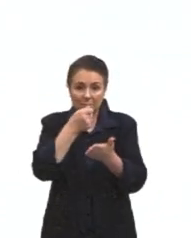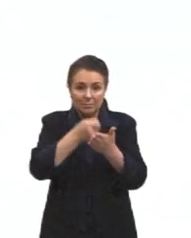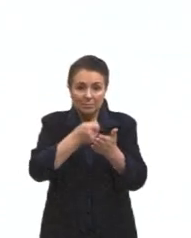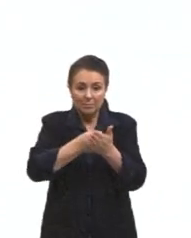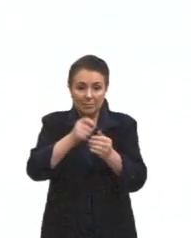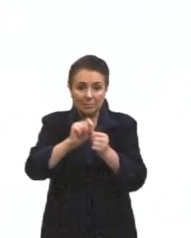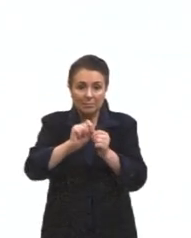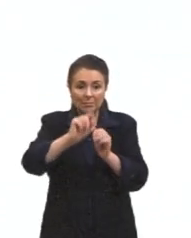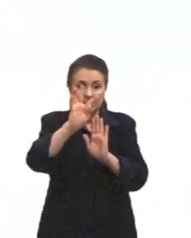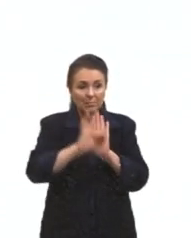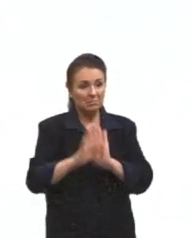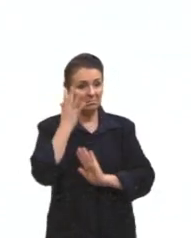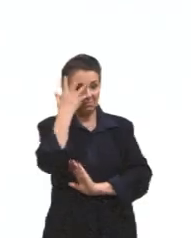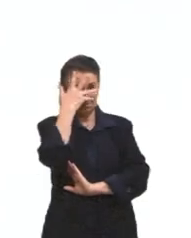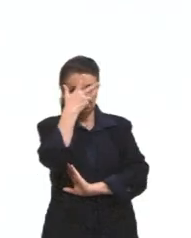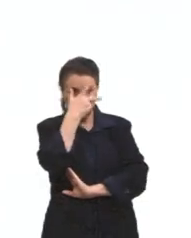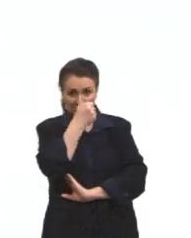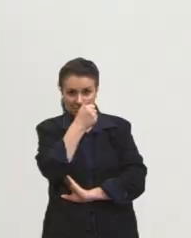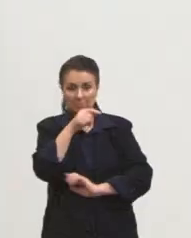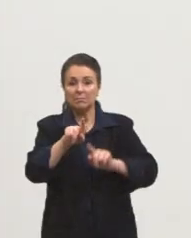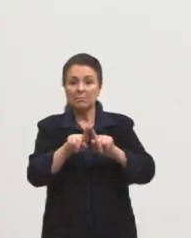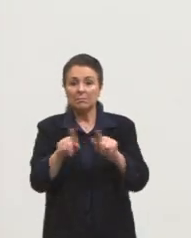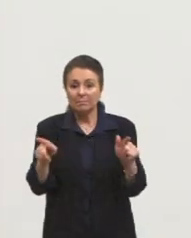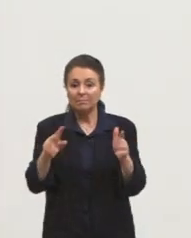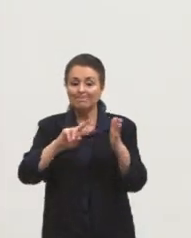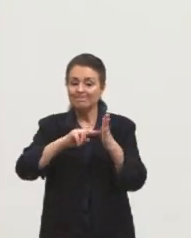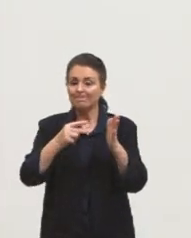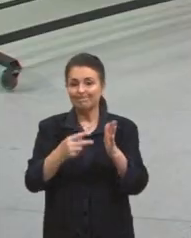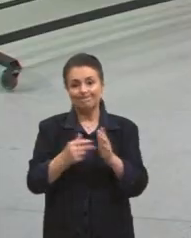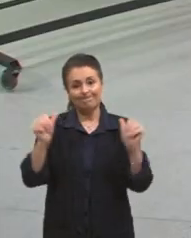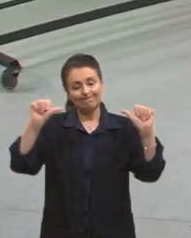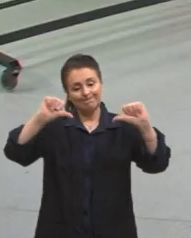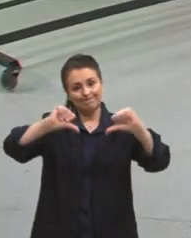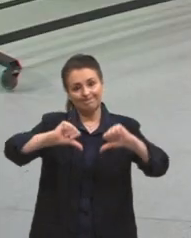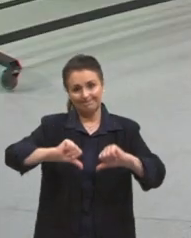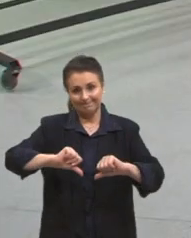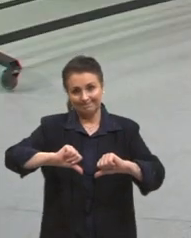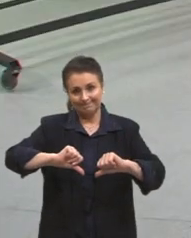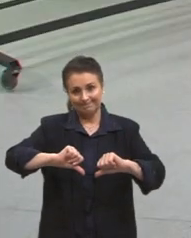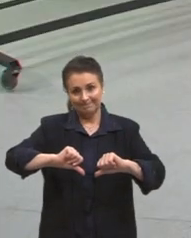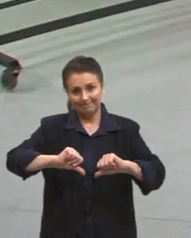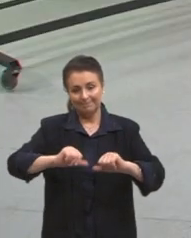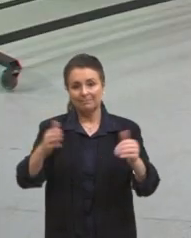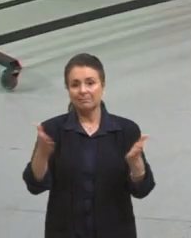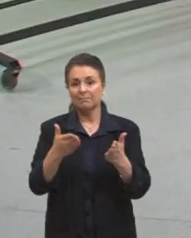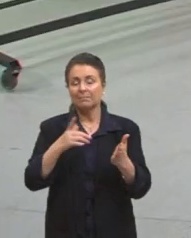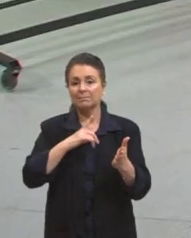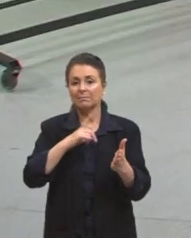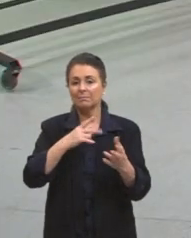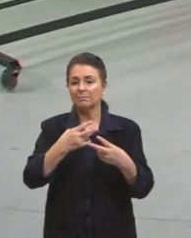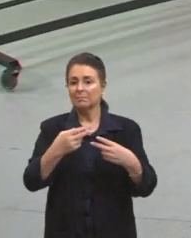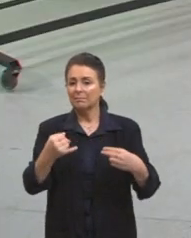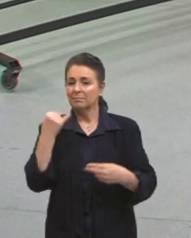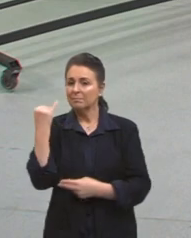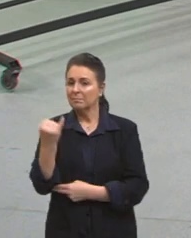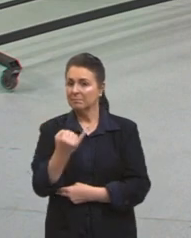fazer com que esse texto fique bonito e prejudicado em significados. E aí tu trouxe uma questão muito interessante,